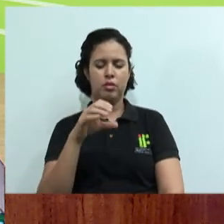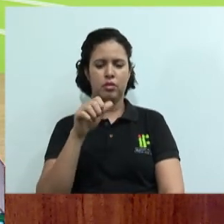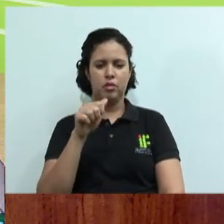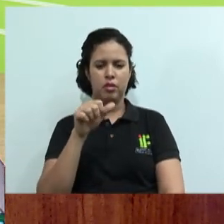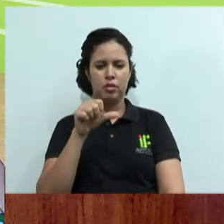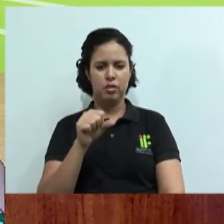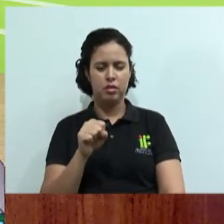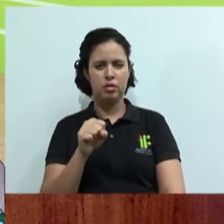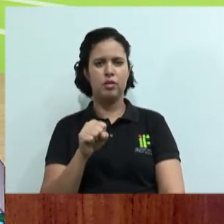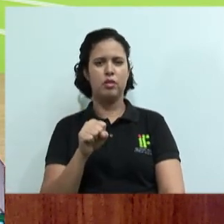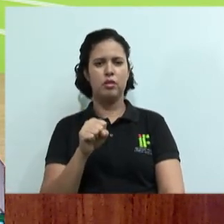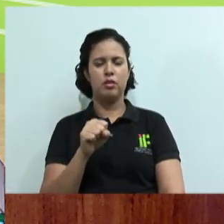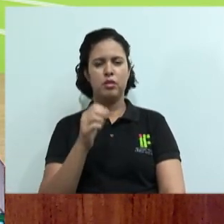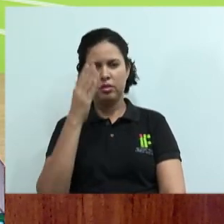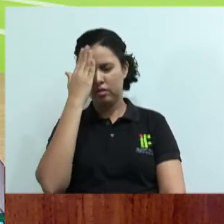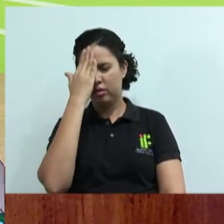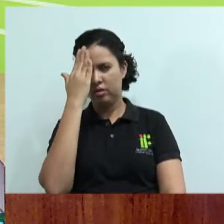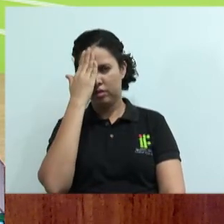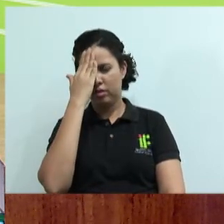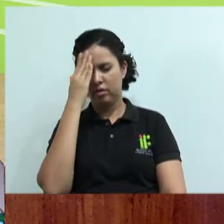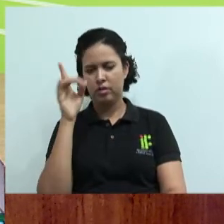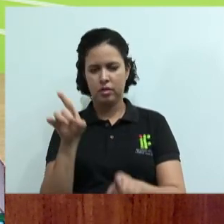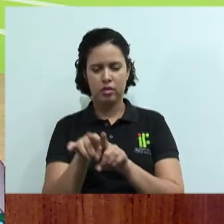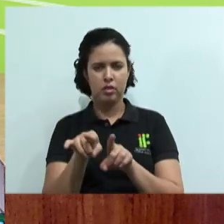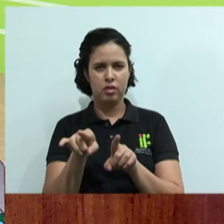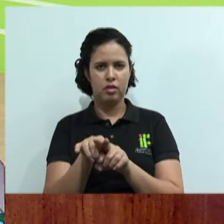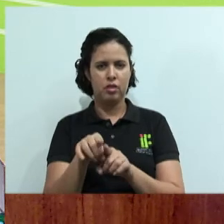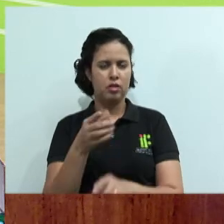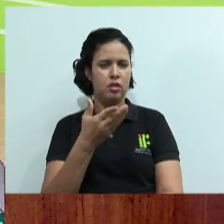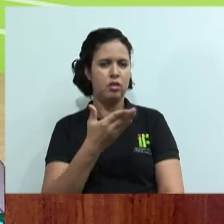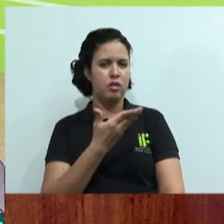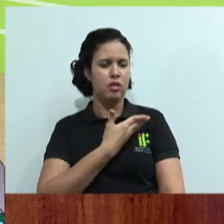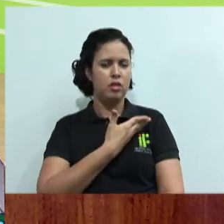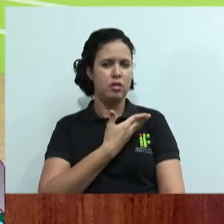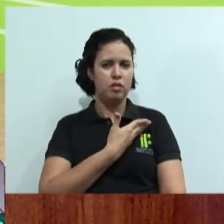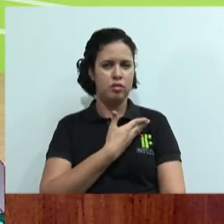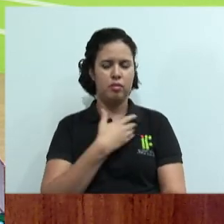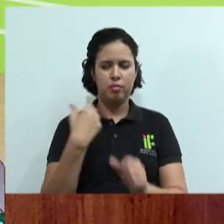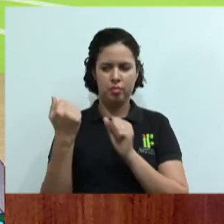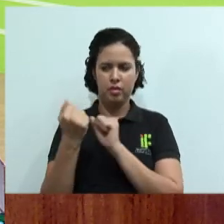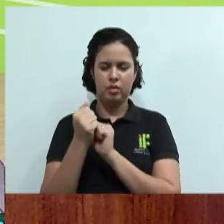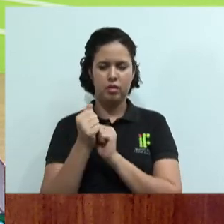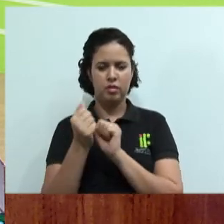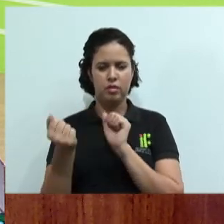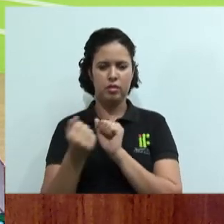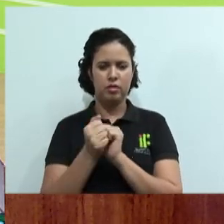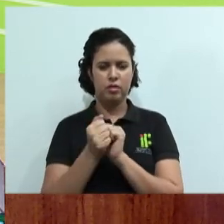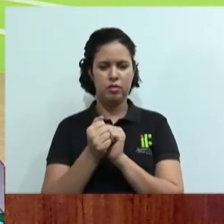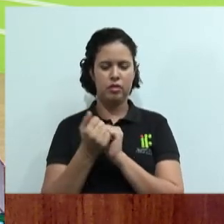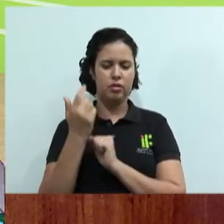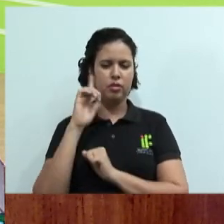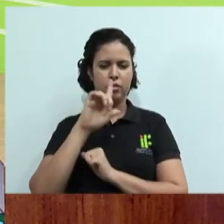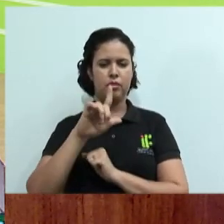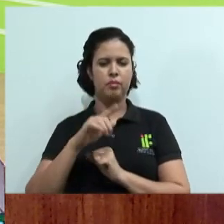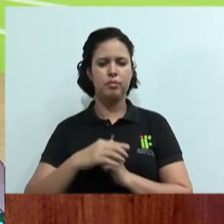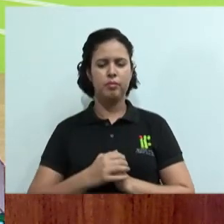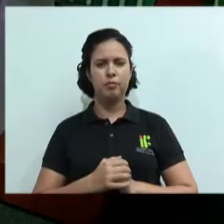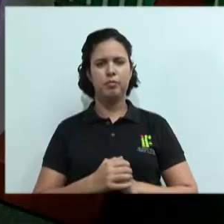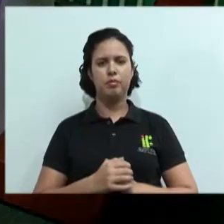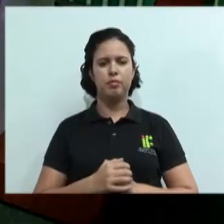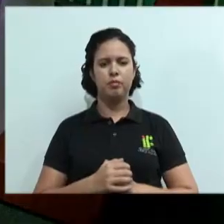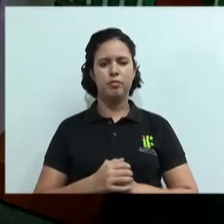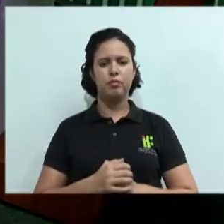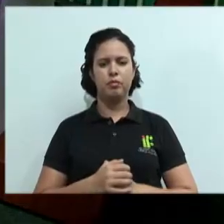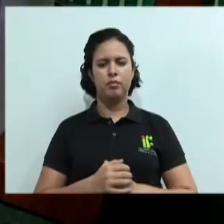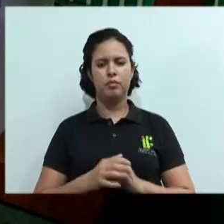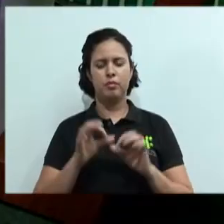as respostas, né? Tenho certeza que os colegas que estão aí ao lado também estão participando, estão acertando todas essas questões, não isso, professor? Muito bem, então é